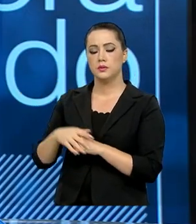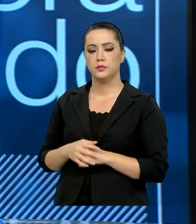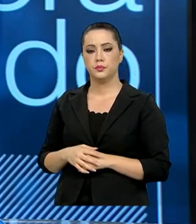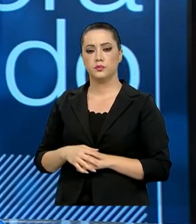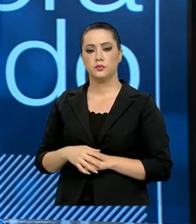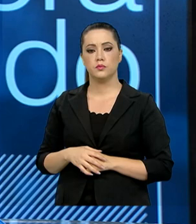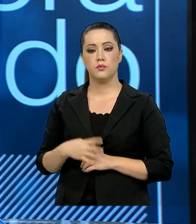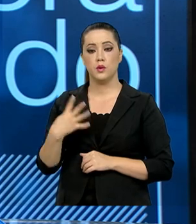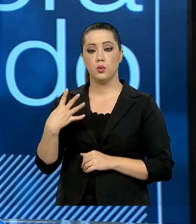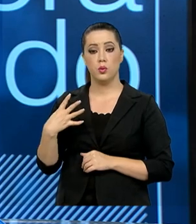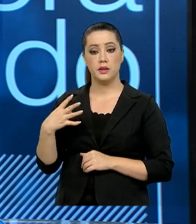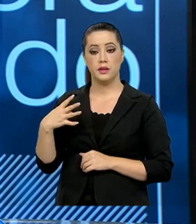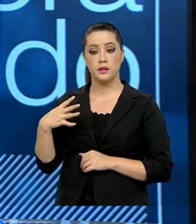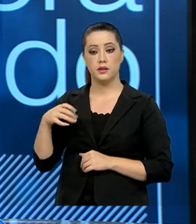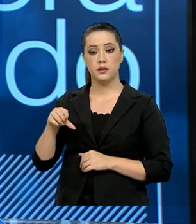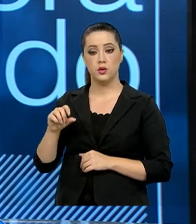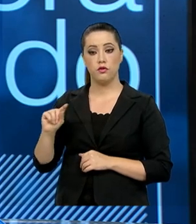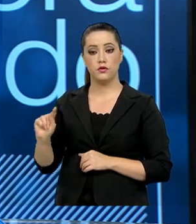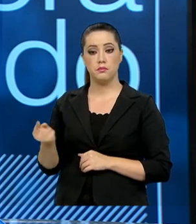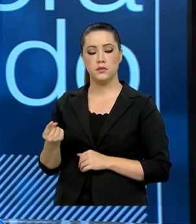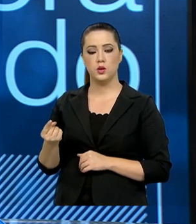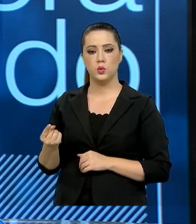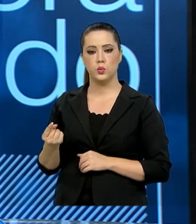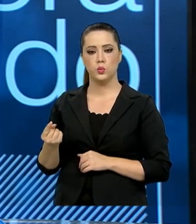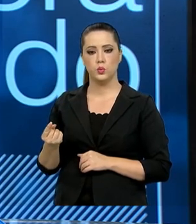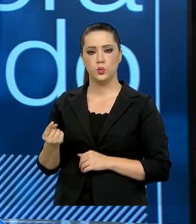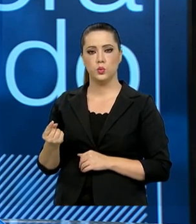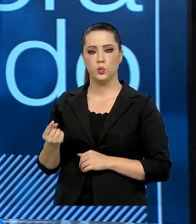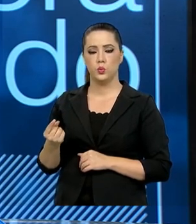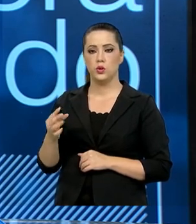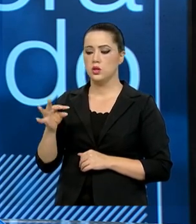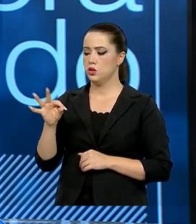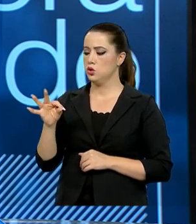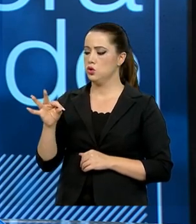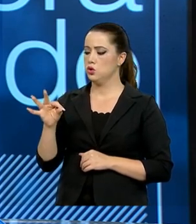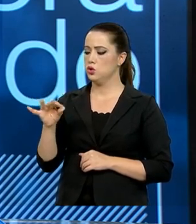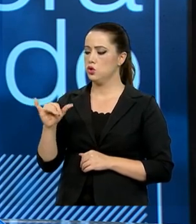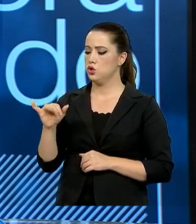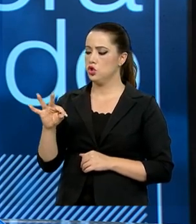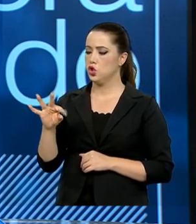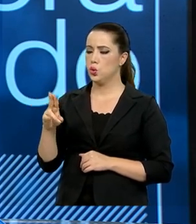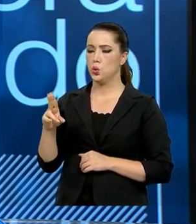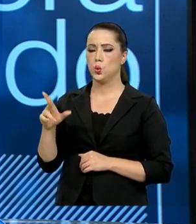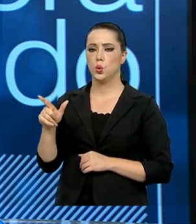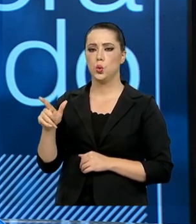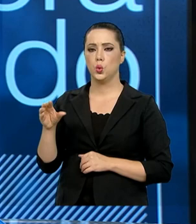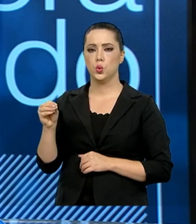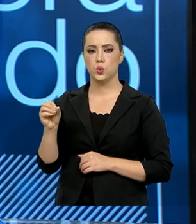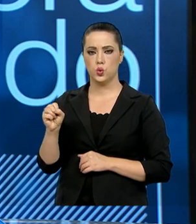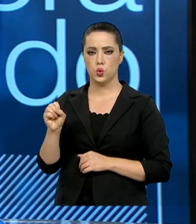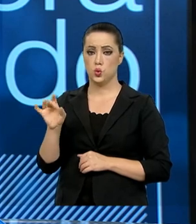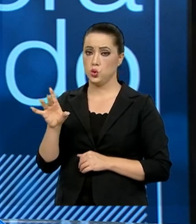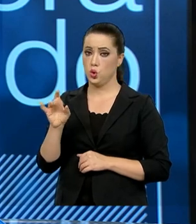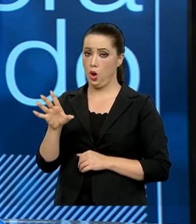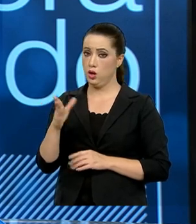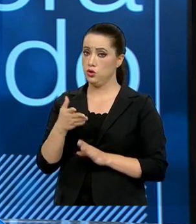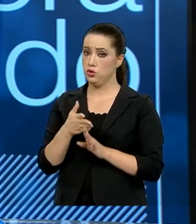São 49 mil títulos só de periódicos. Embora o portal de periódicos não comporte apenas